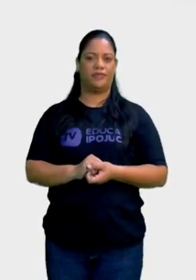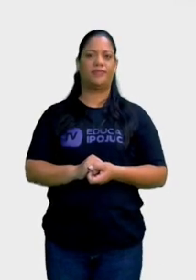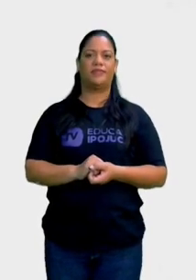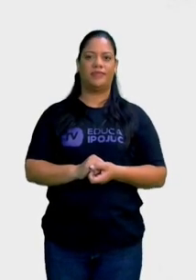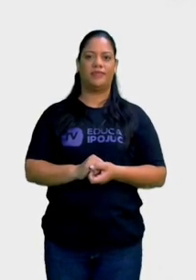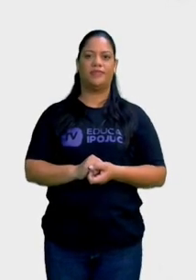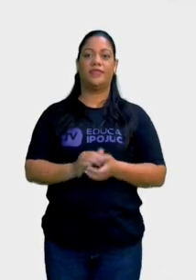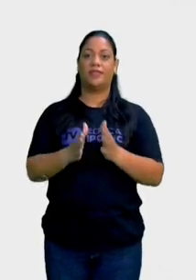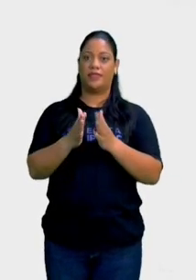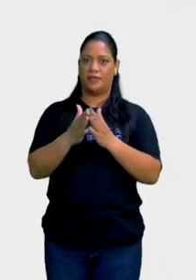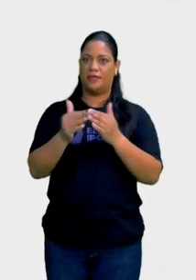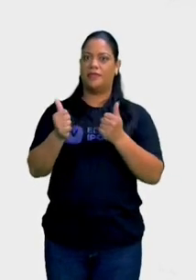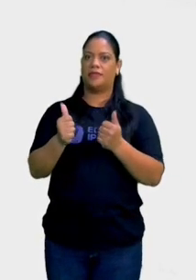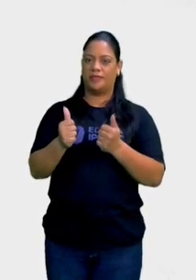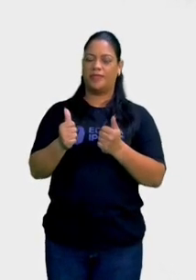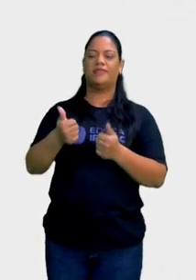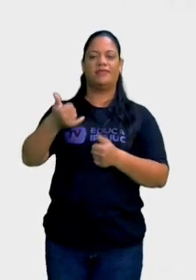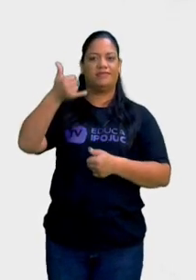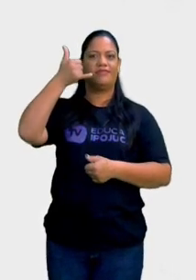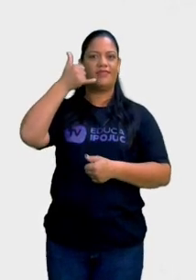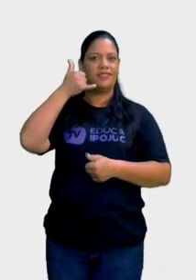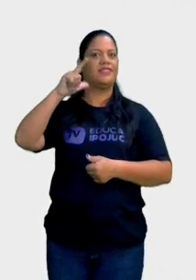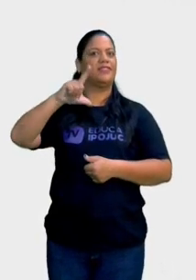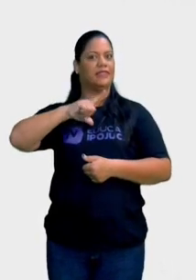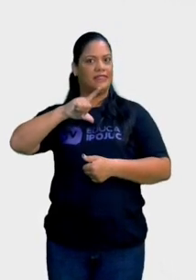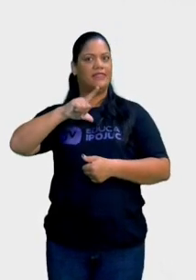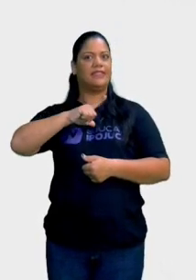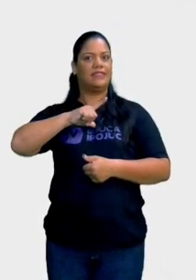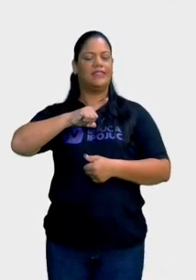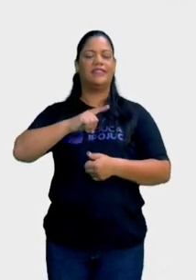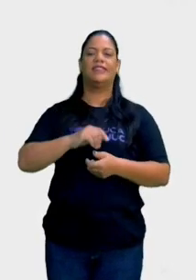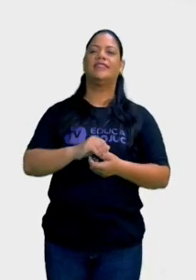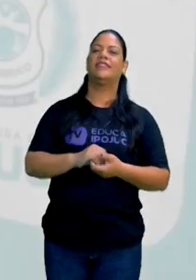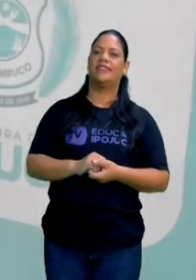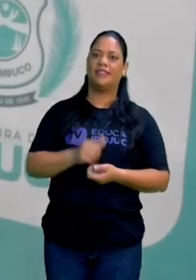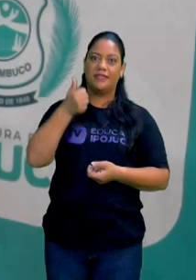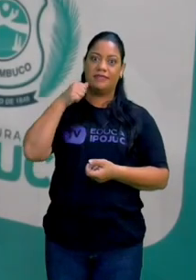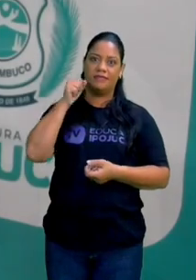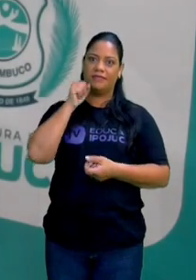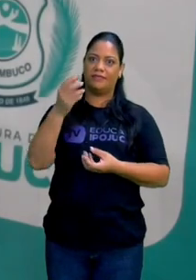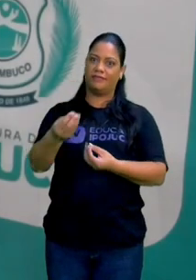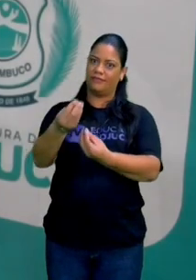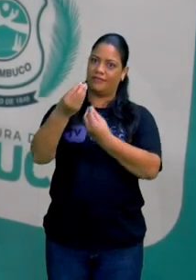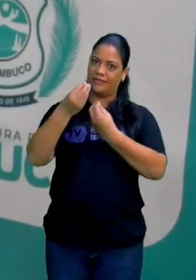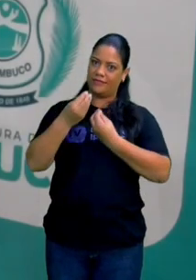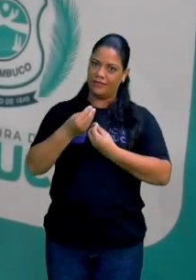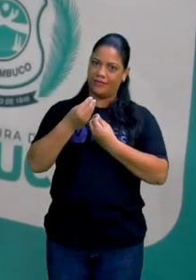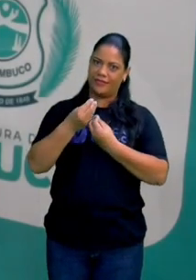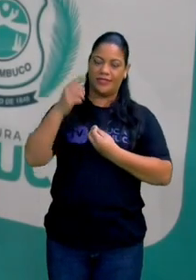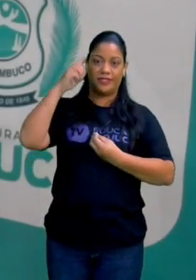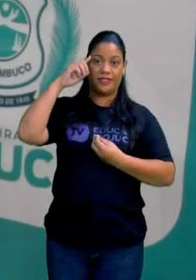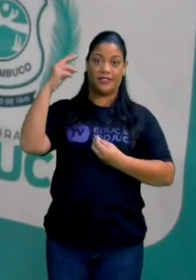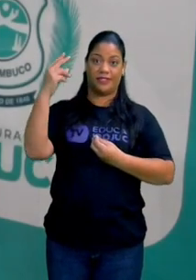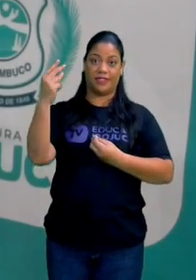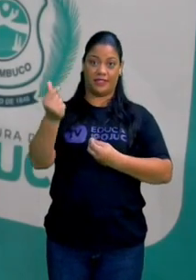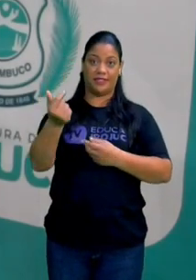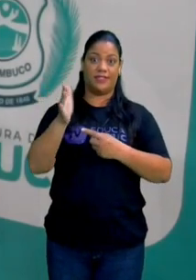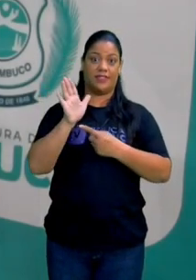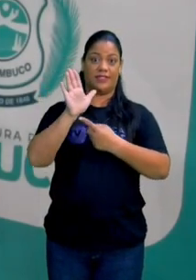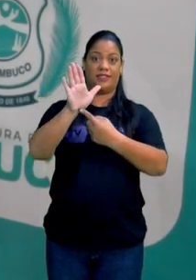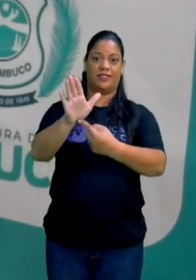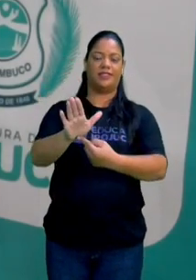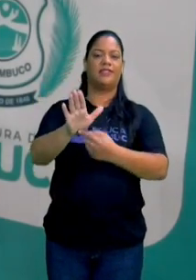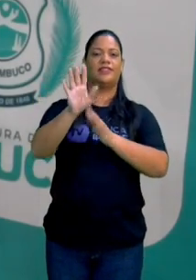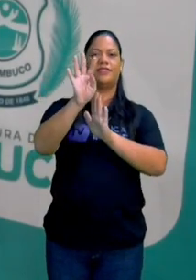Sônia pediu um celular e ganhou. A ideia central do texto era justamente apresentar o que Sônia